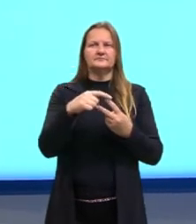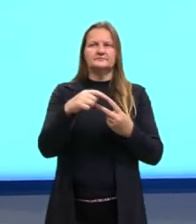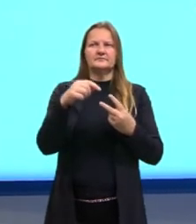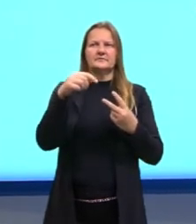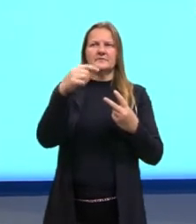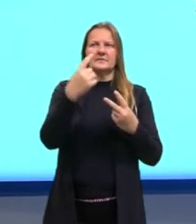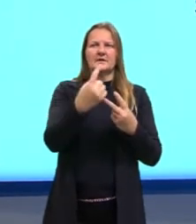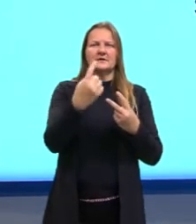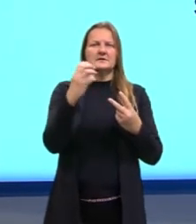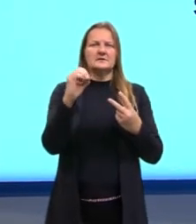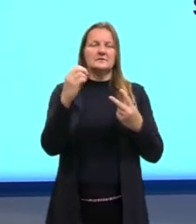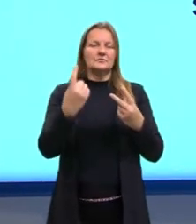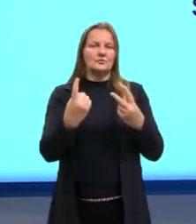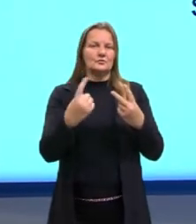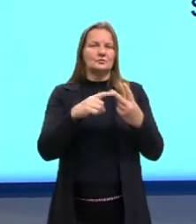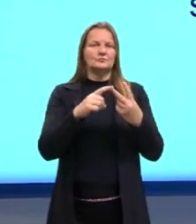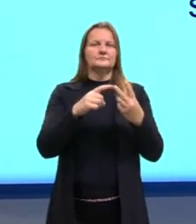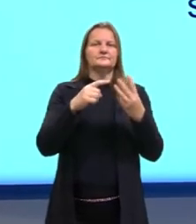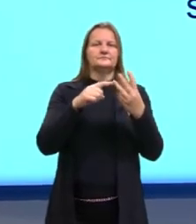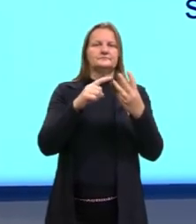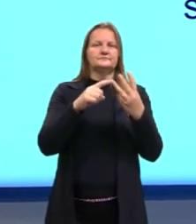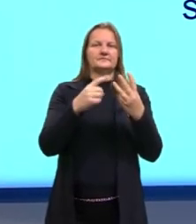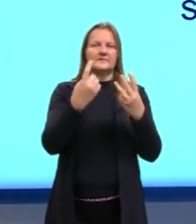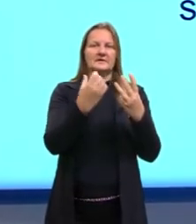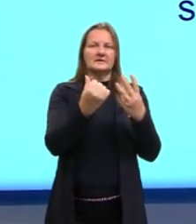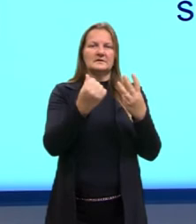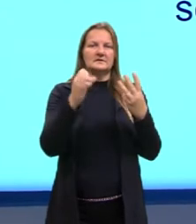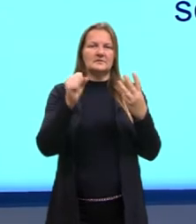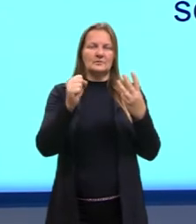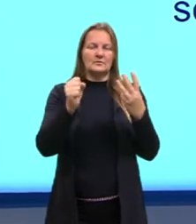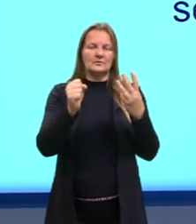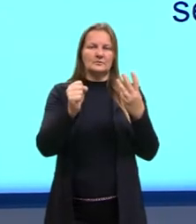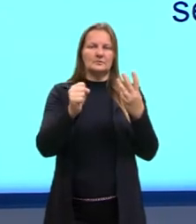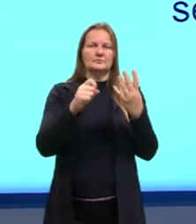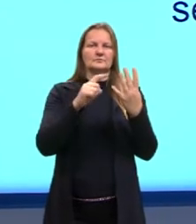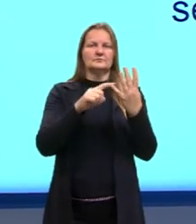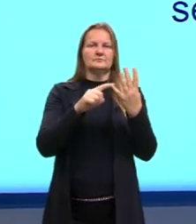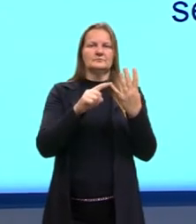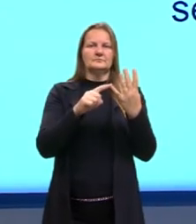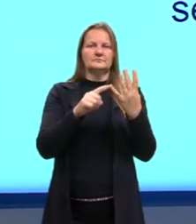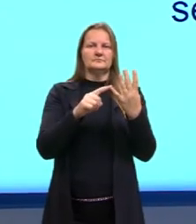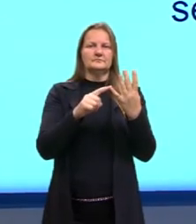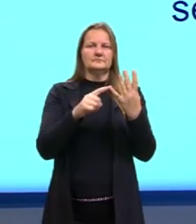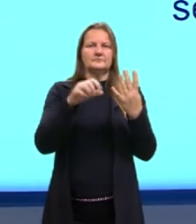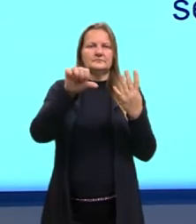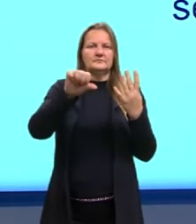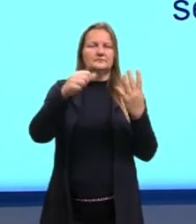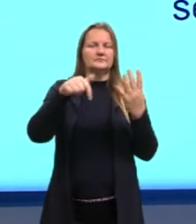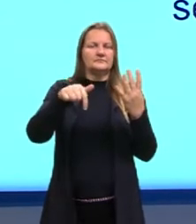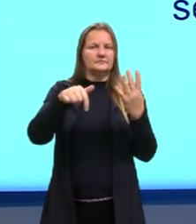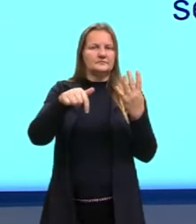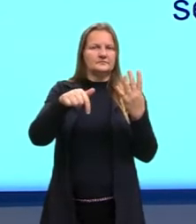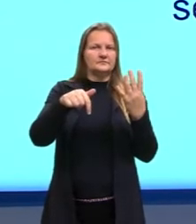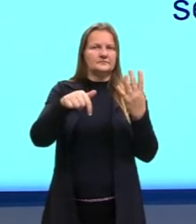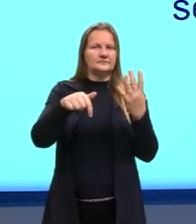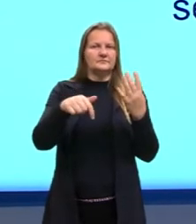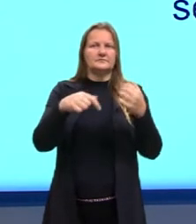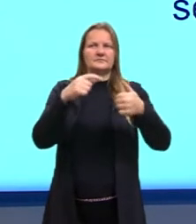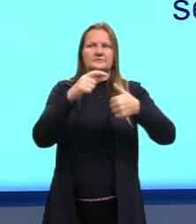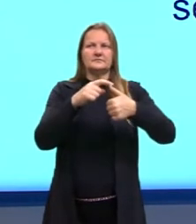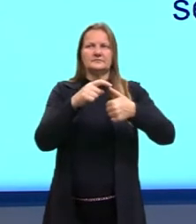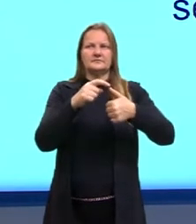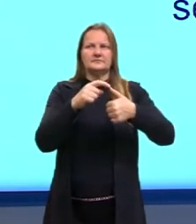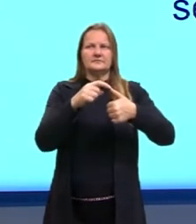mais 101 da segunda, mais 68 da terceira partida, 97 da quarta partida,